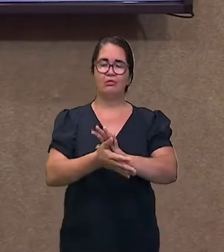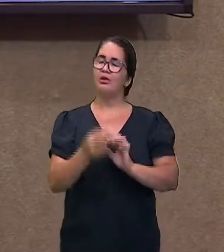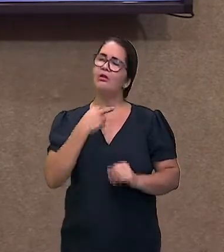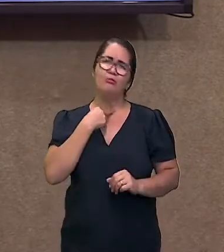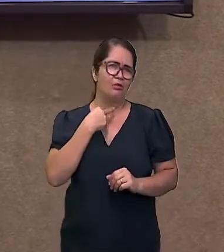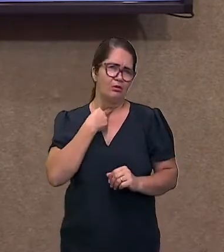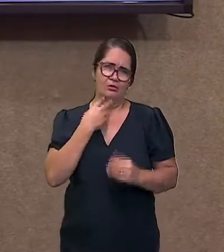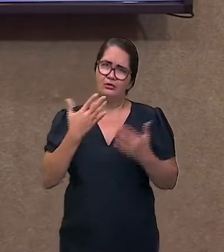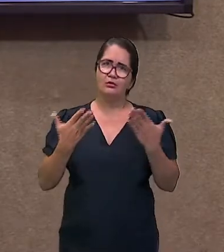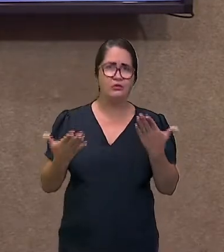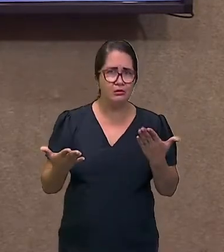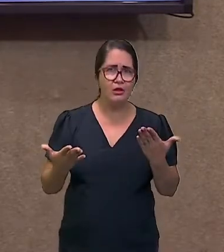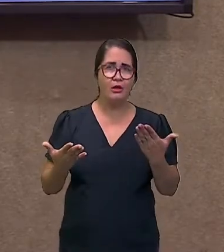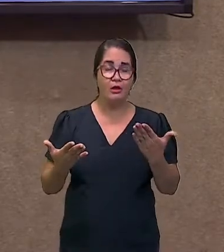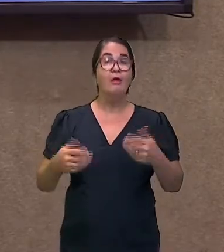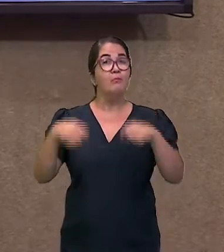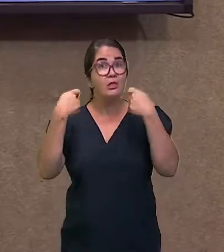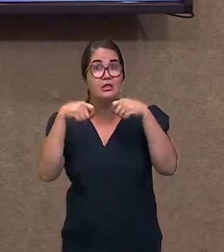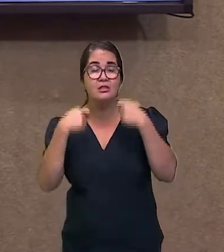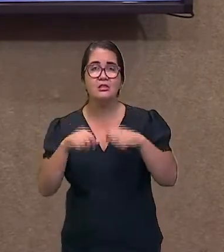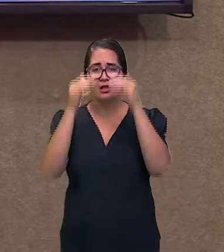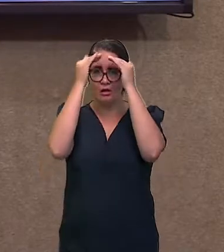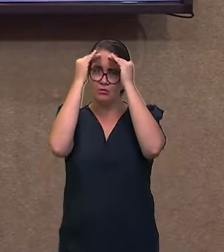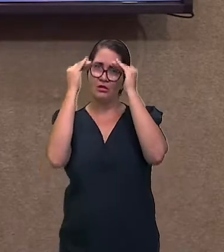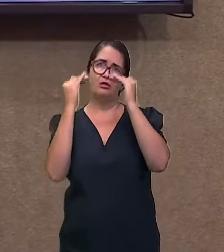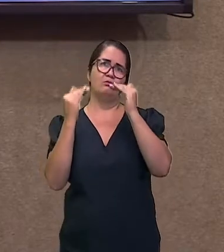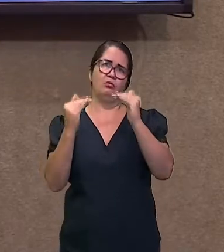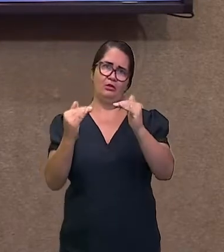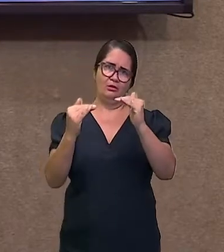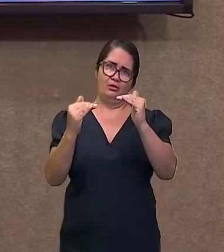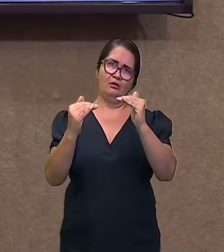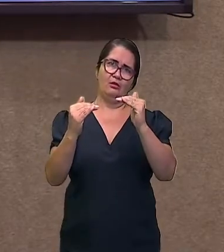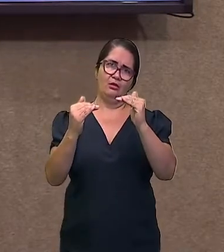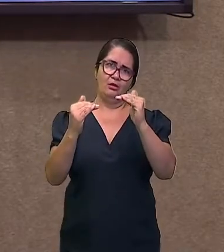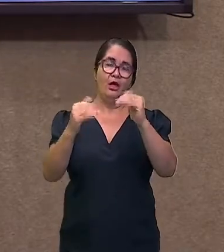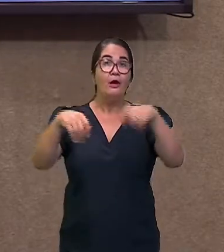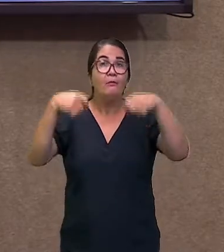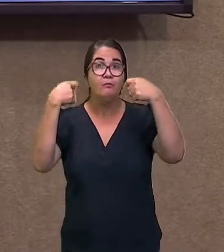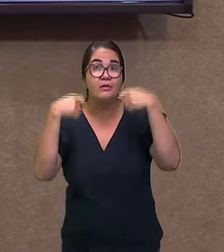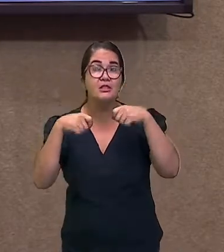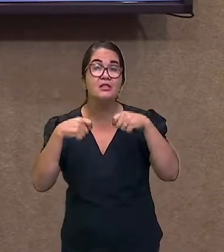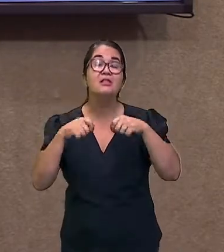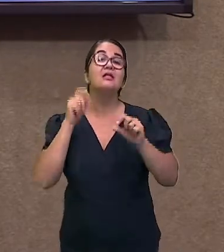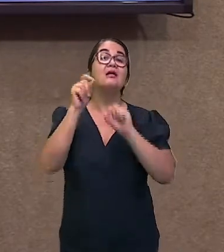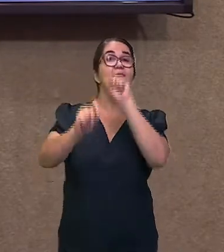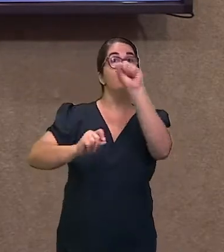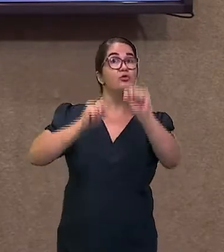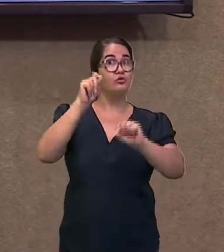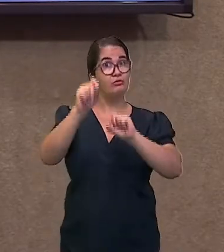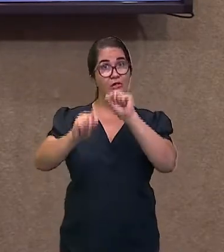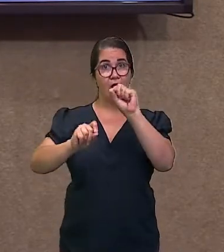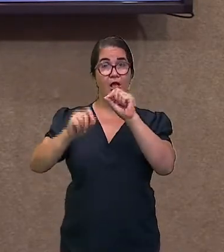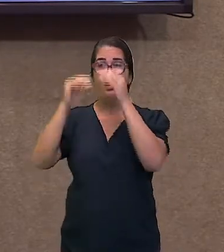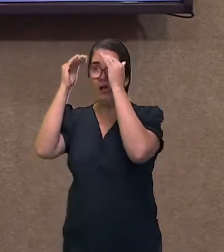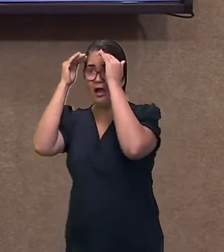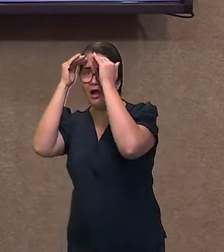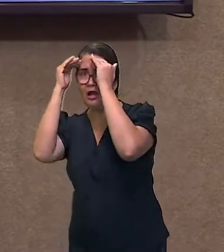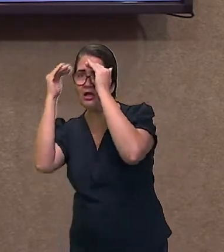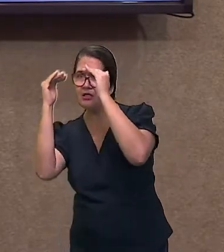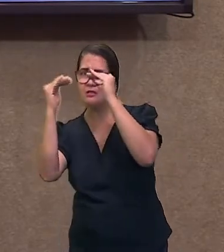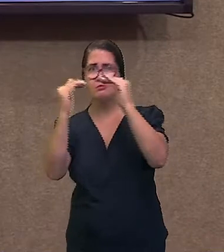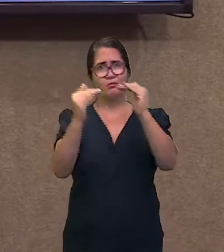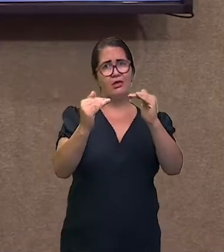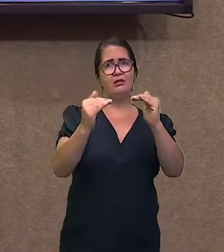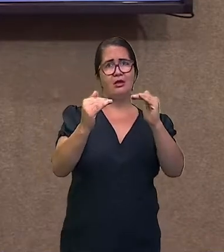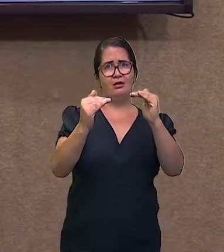Quando eu consigo ter ao redor dos lugares onde a gente vive e convive, plantas